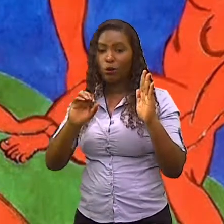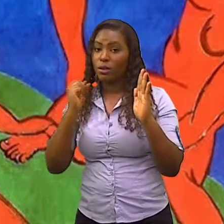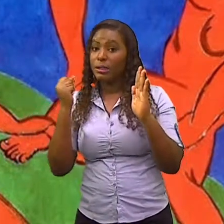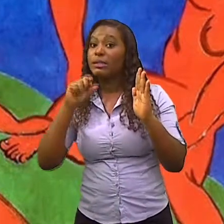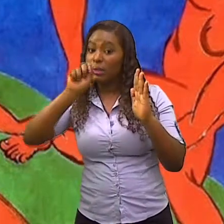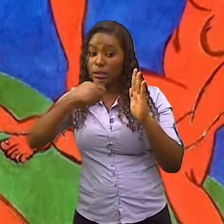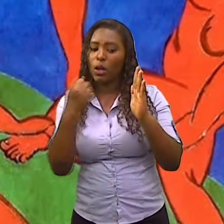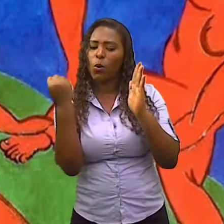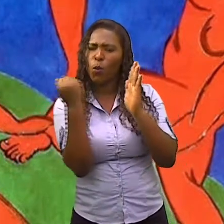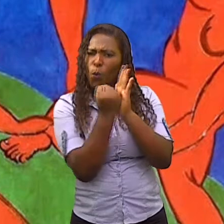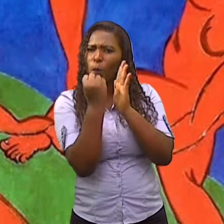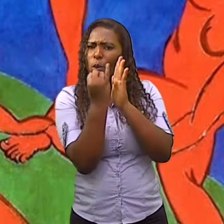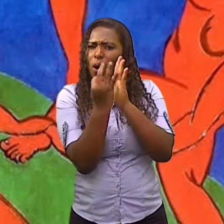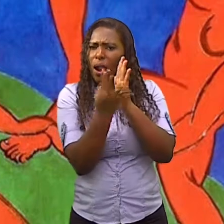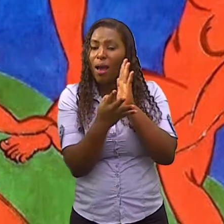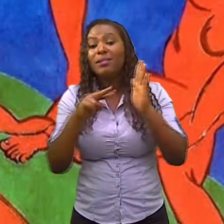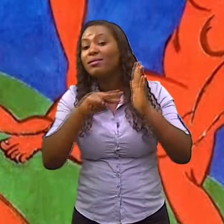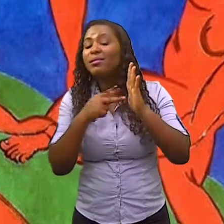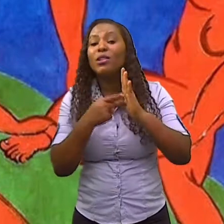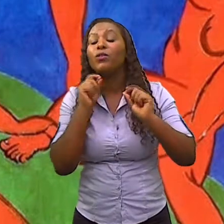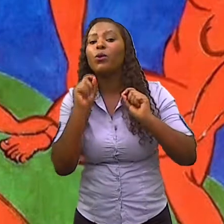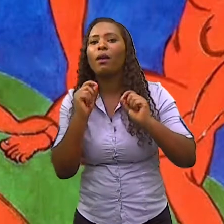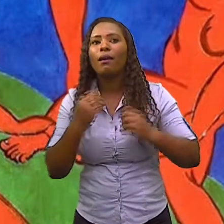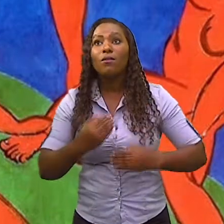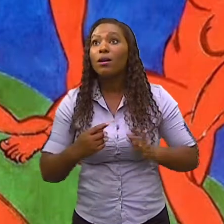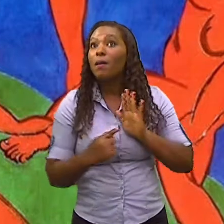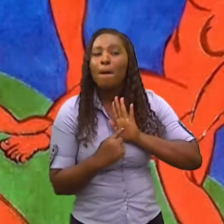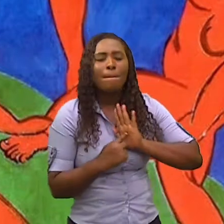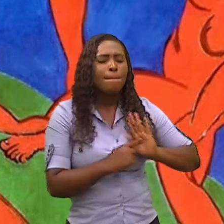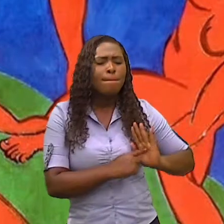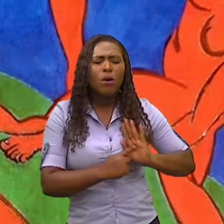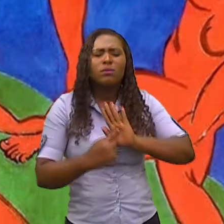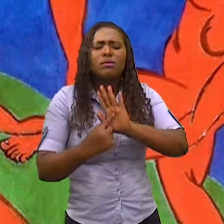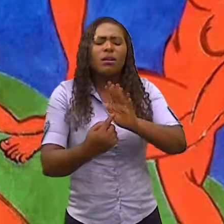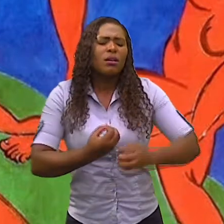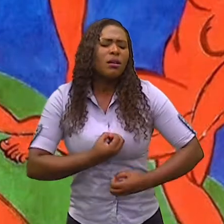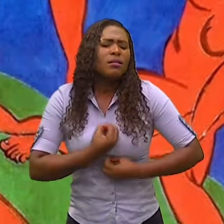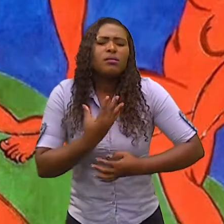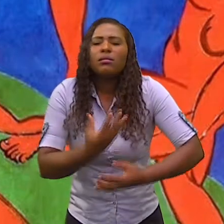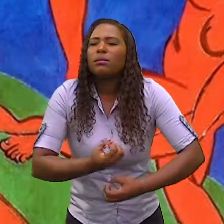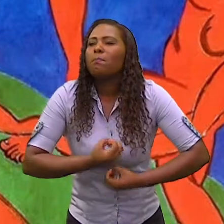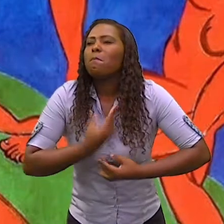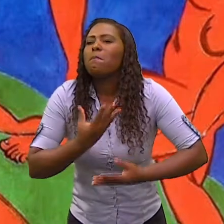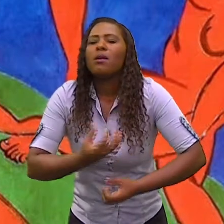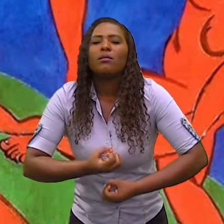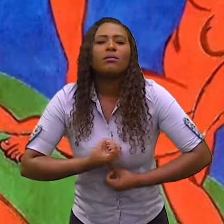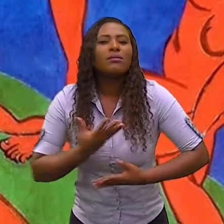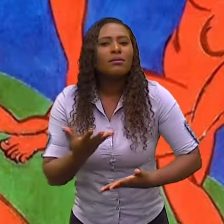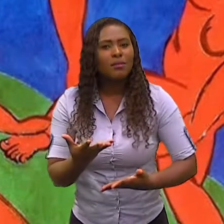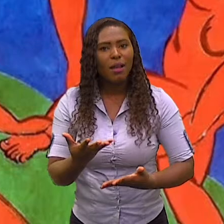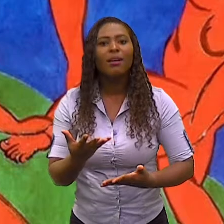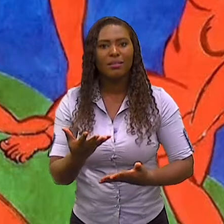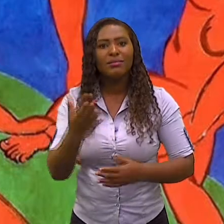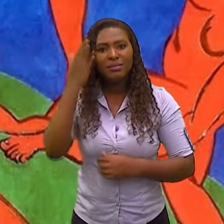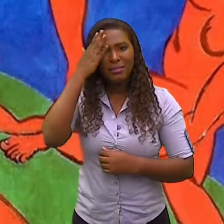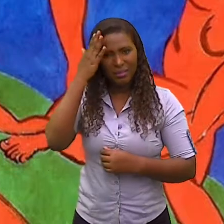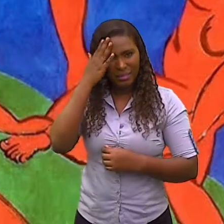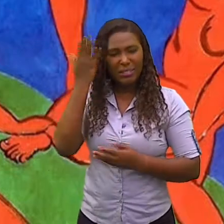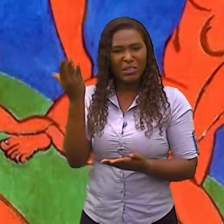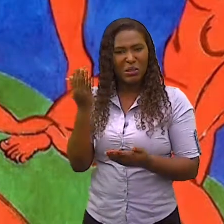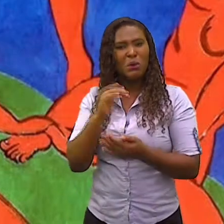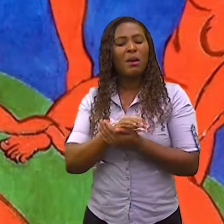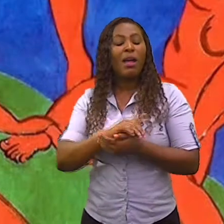expressar alguma coisa. Então, se apega pelo nome. Esse movimento artístico surge como uma